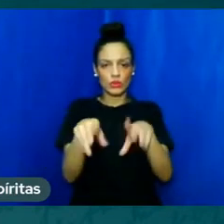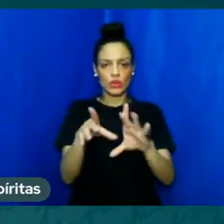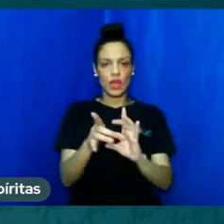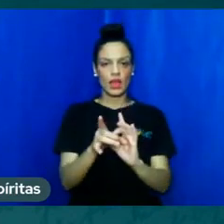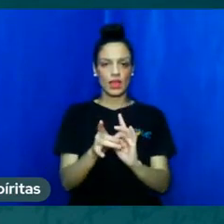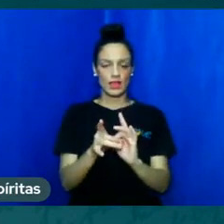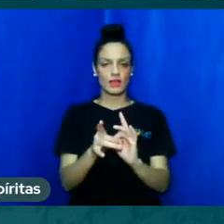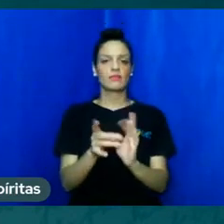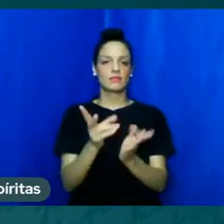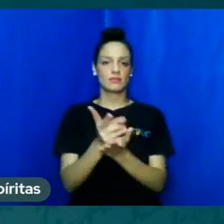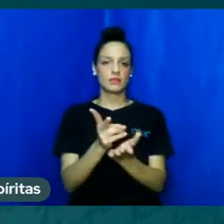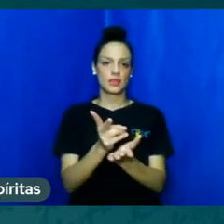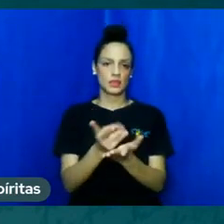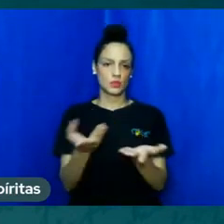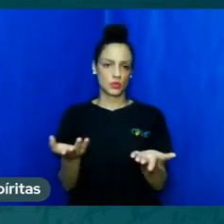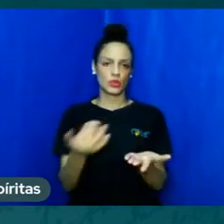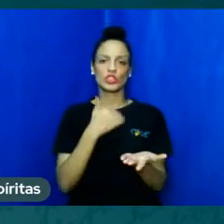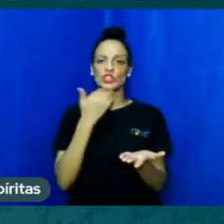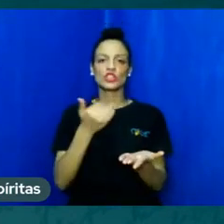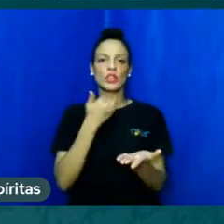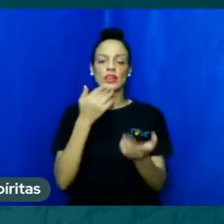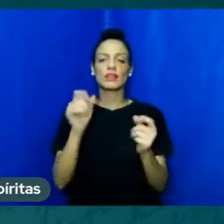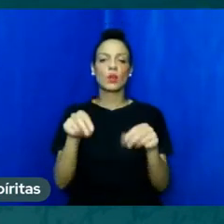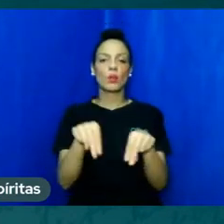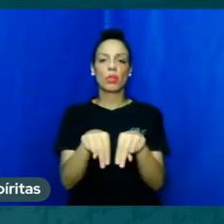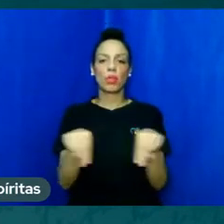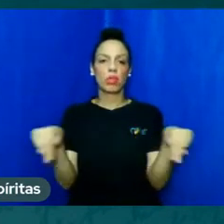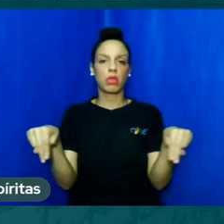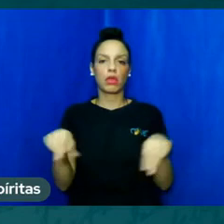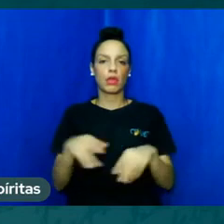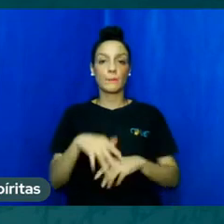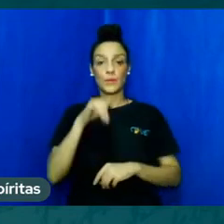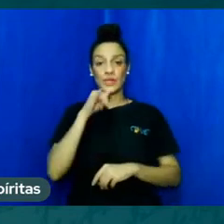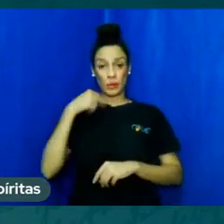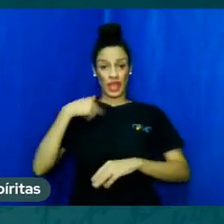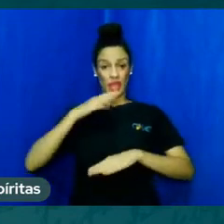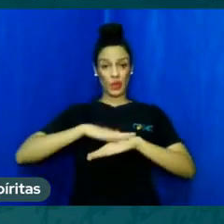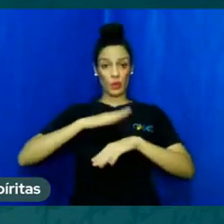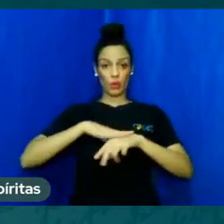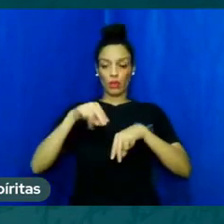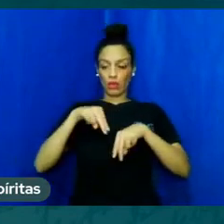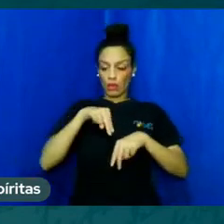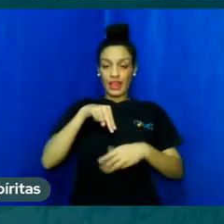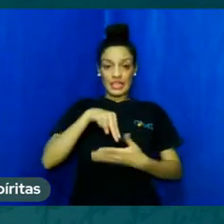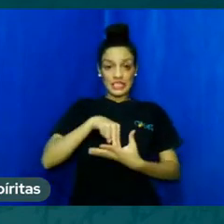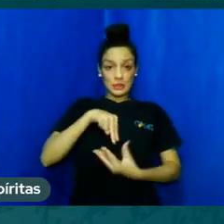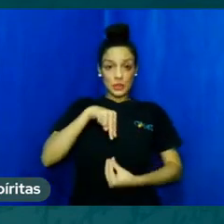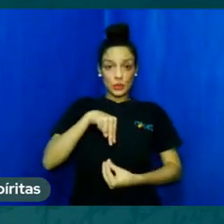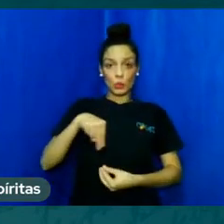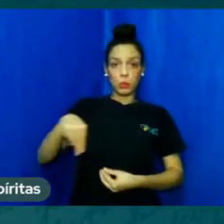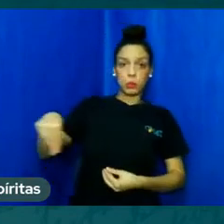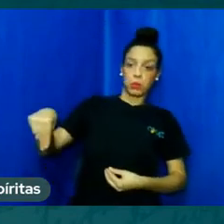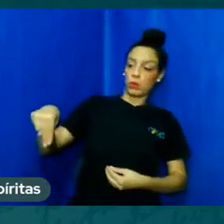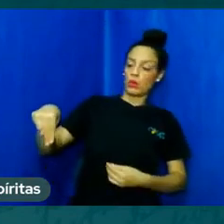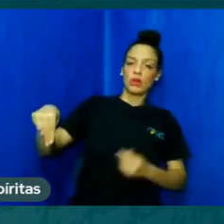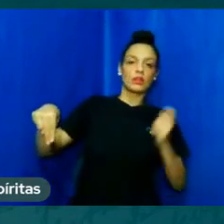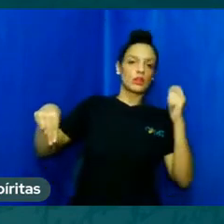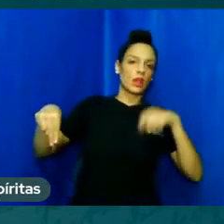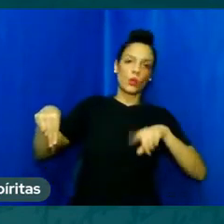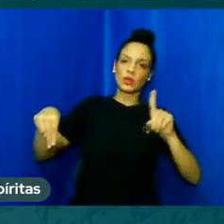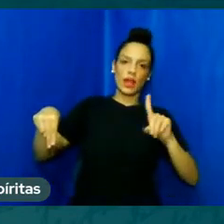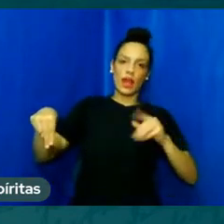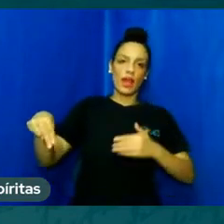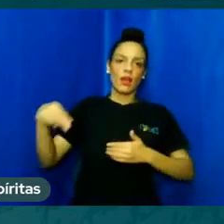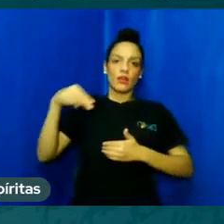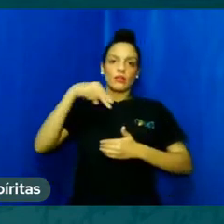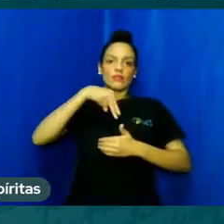ideias, mas não tem como eu separar-me do meu corpo. Então, eu sou o Simão por isso e sofro